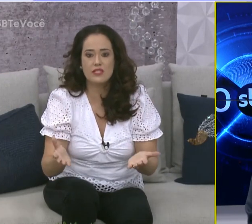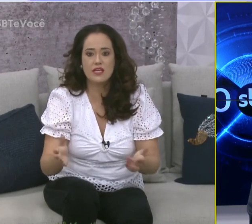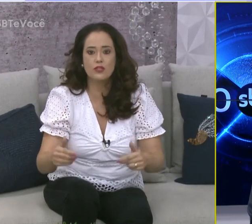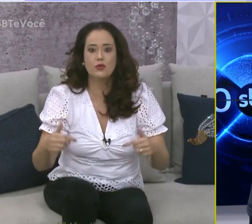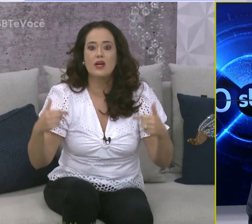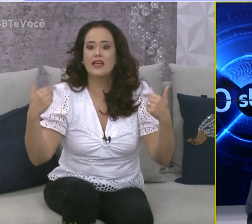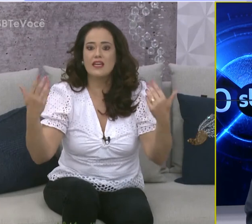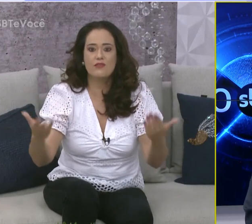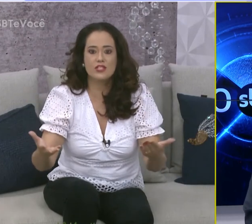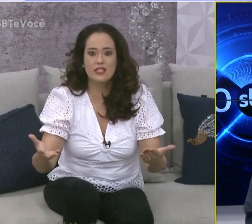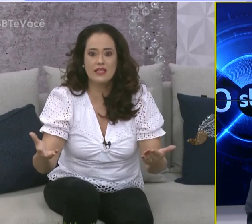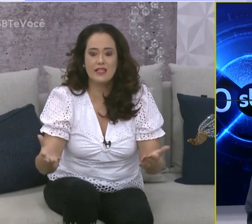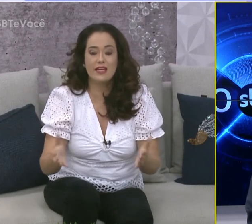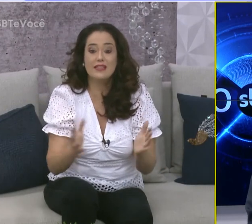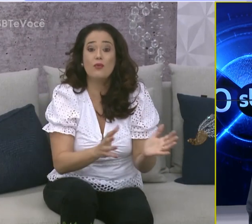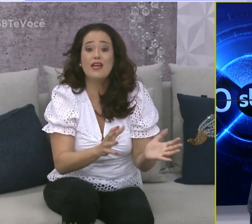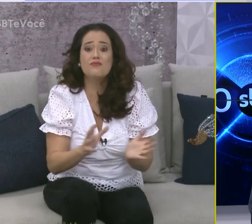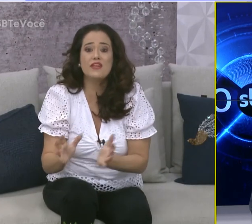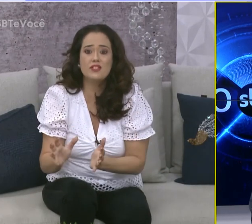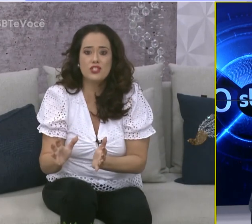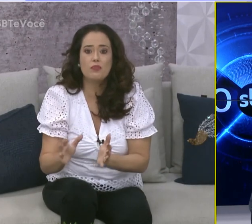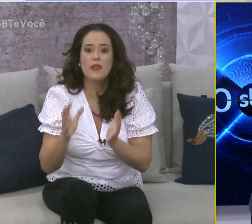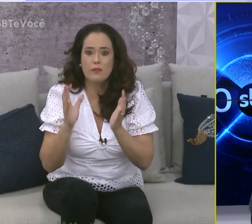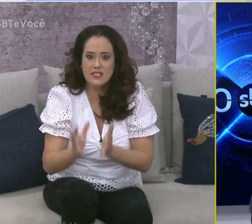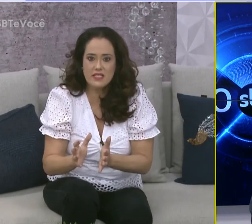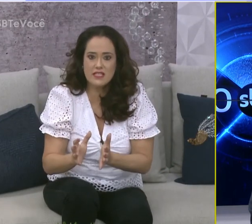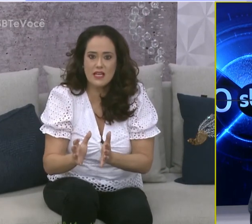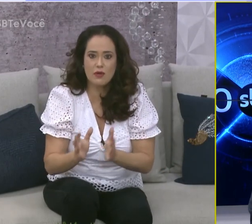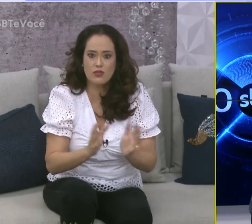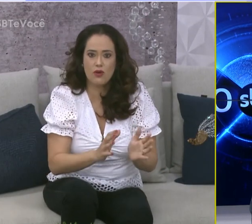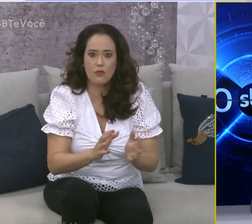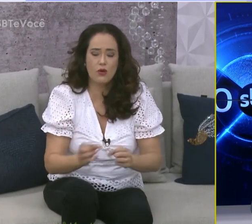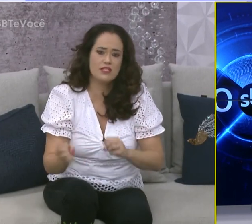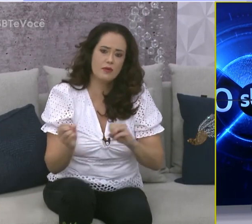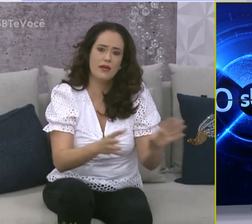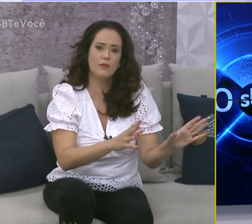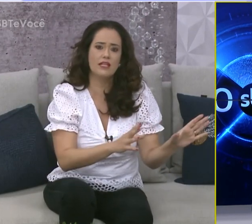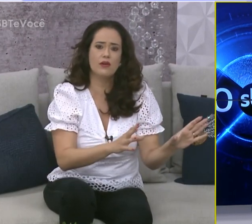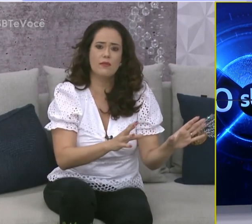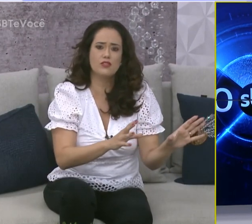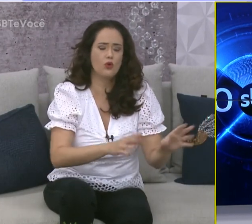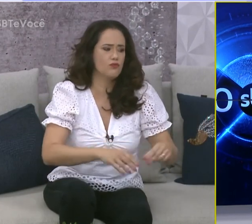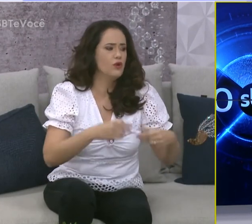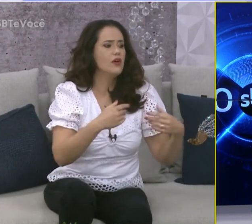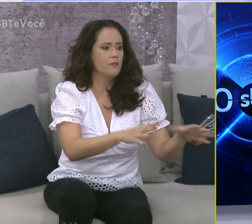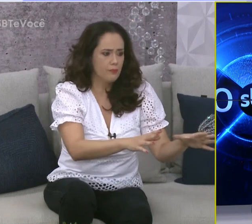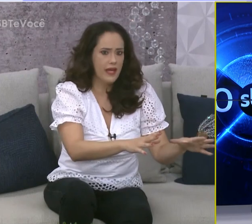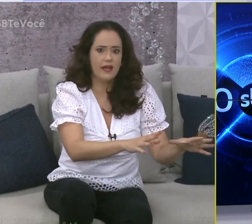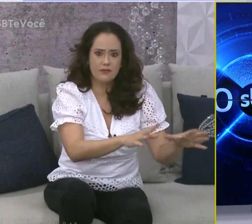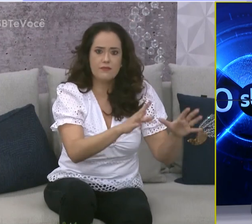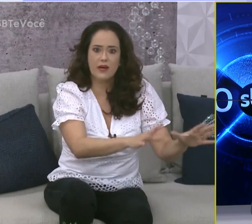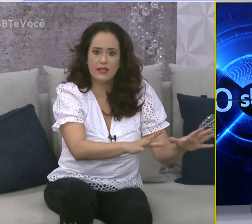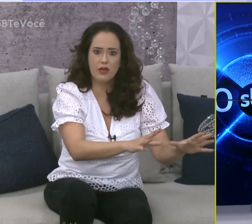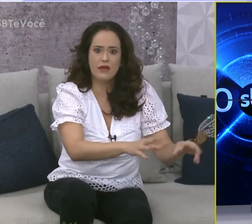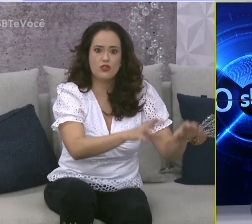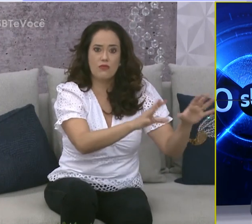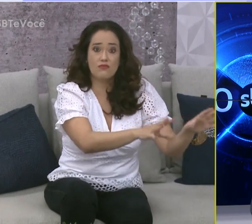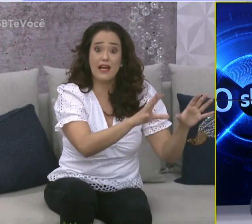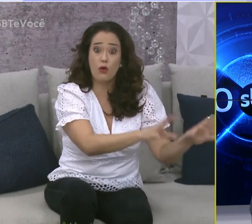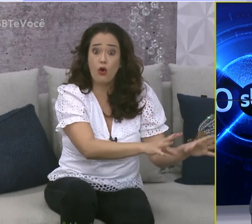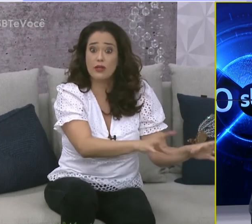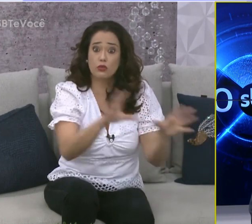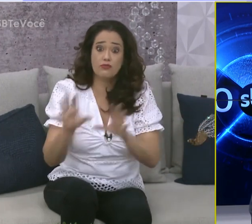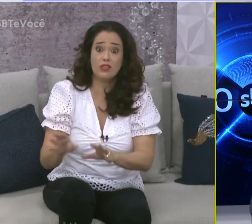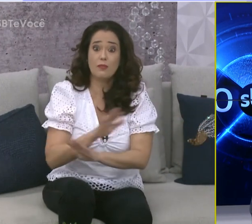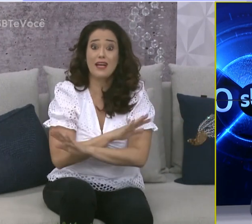você está cruzando, quem que vai te atender. Então, evite. Precisa sair para buscar alguma coisa? Primeiro, manda alguém mais novo. Manda alguém mais